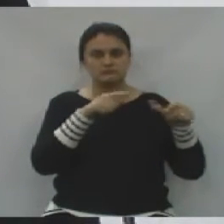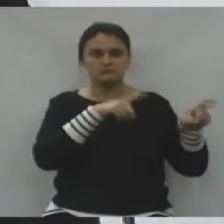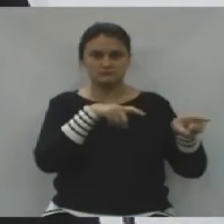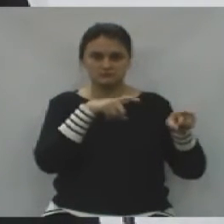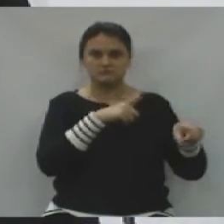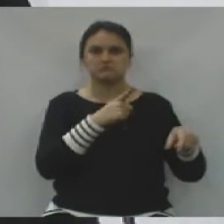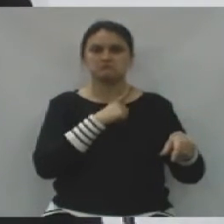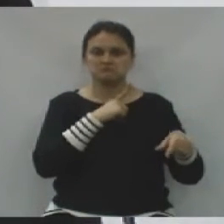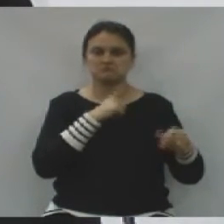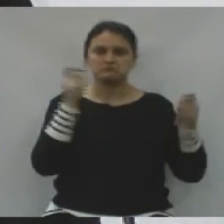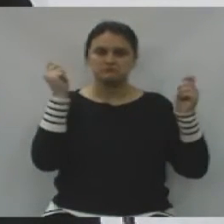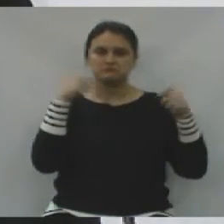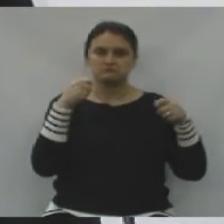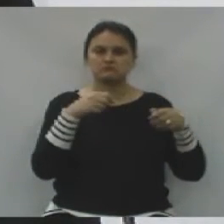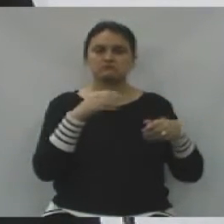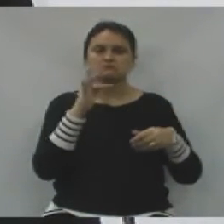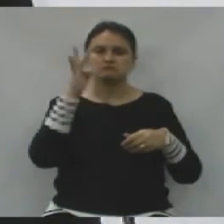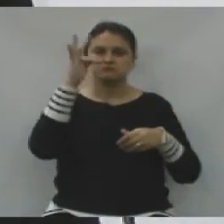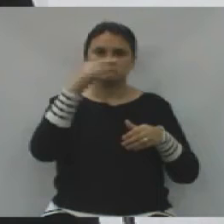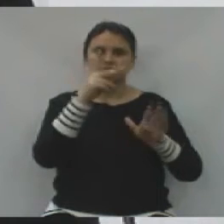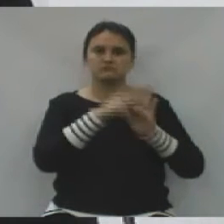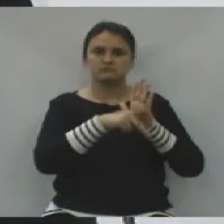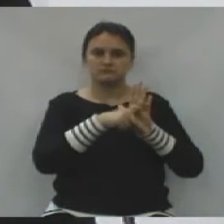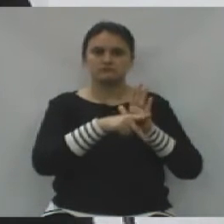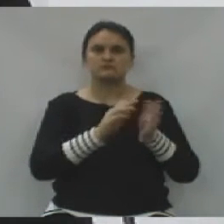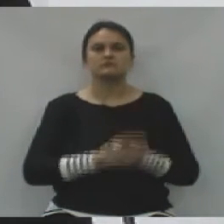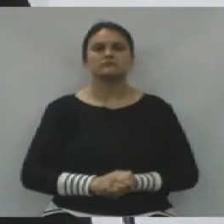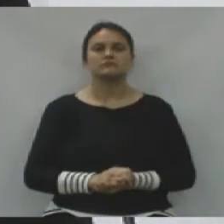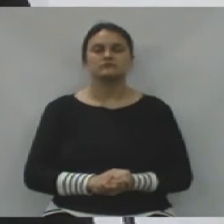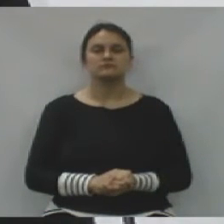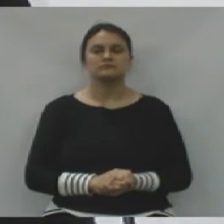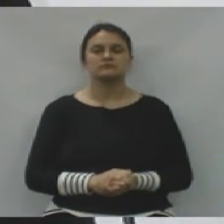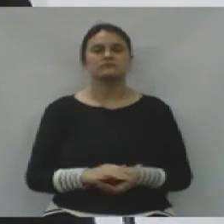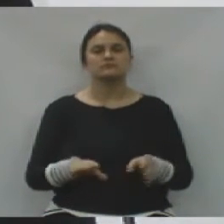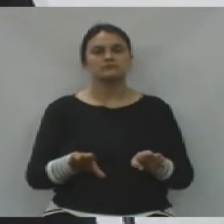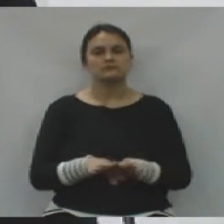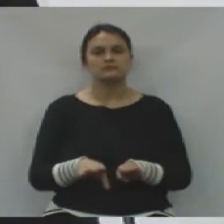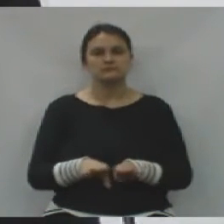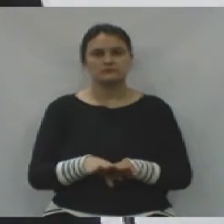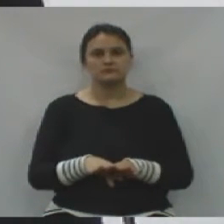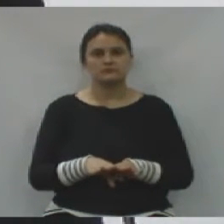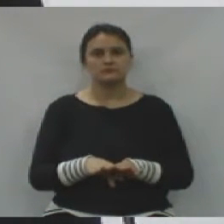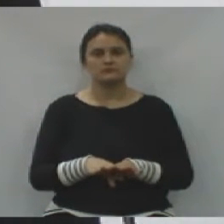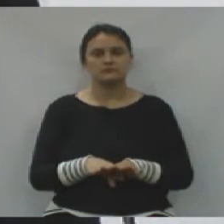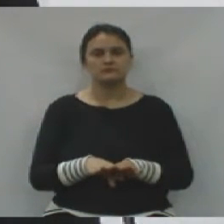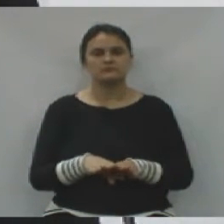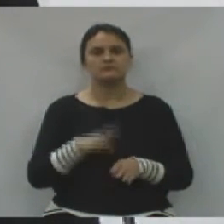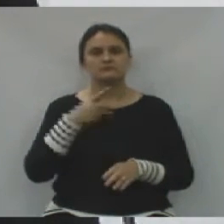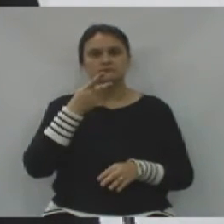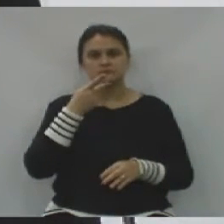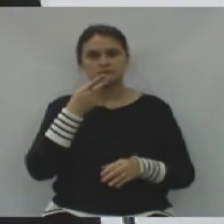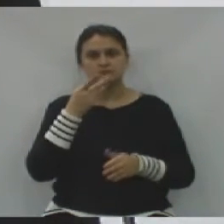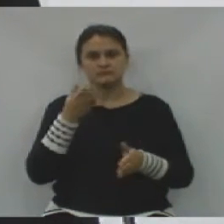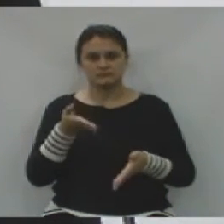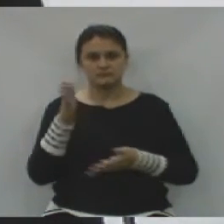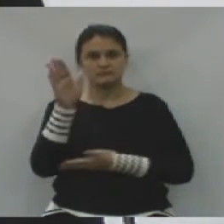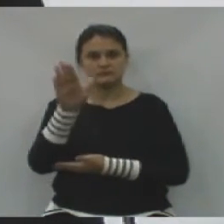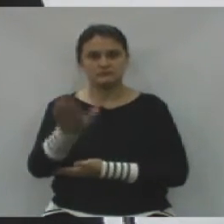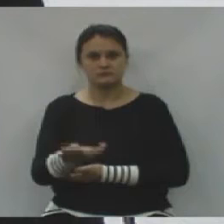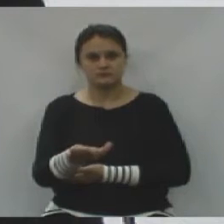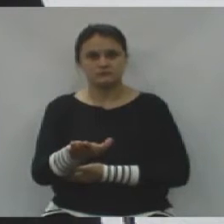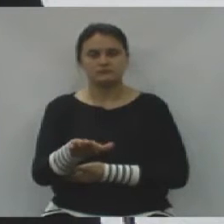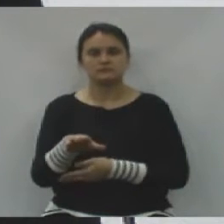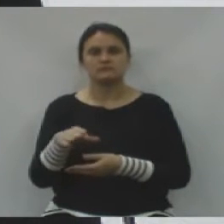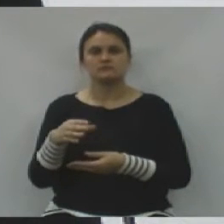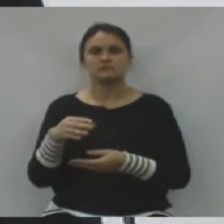atendidos nesse projeto que dá sequência. Também, na tarde de hoje, assim